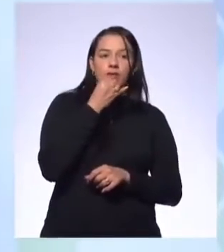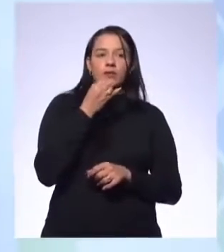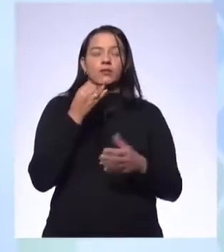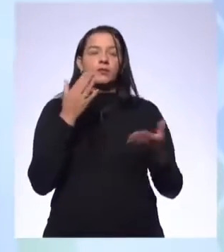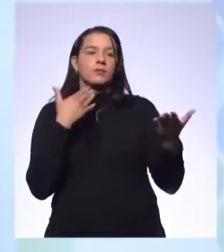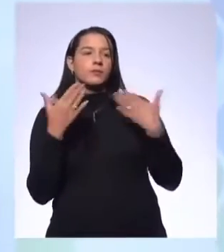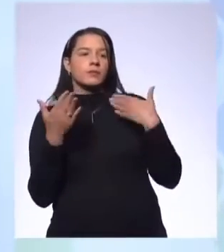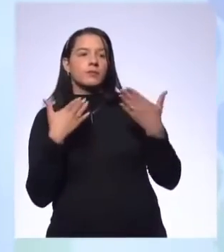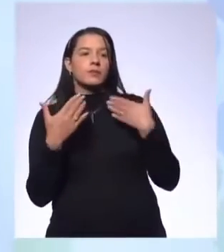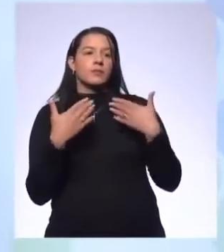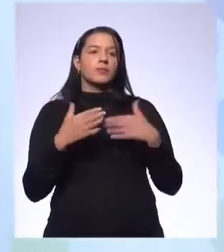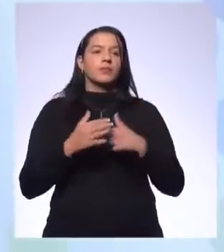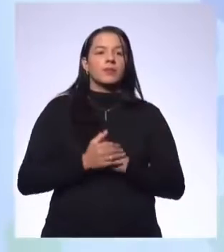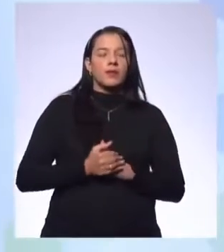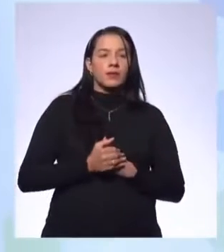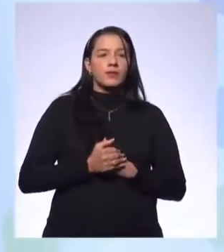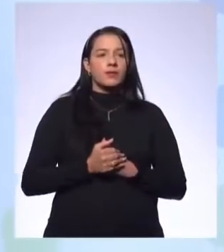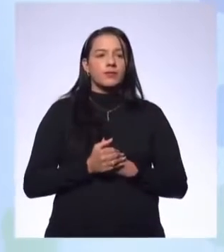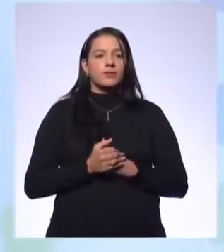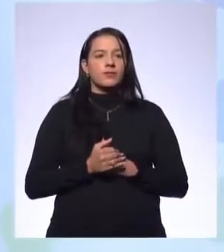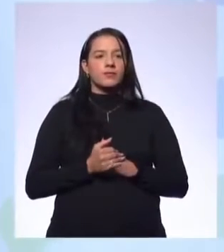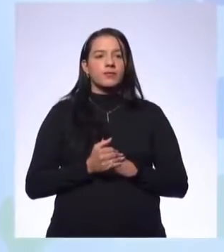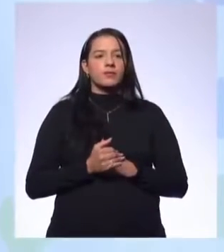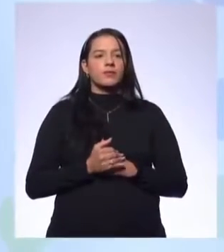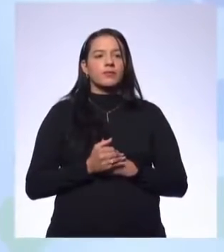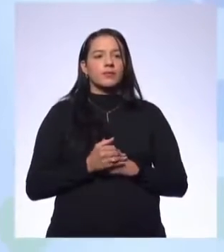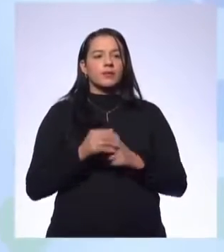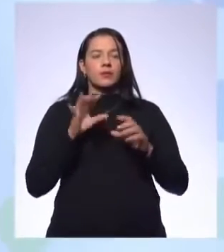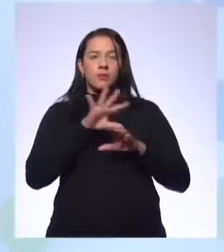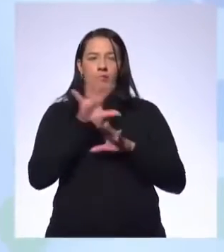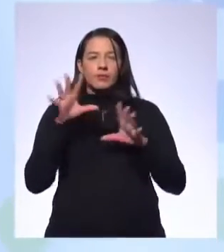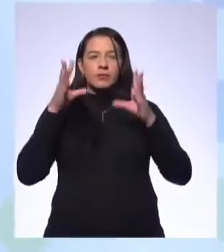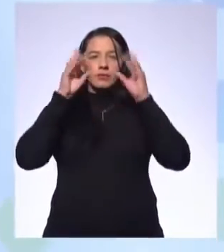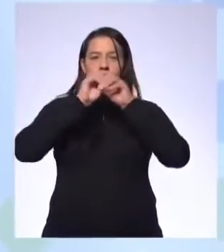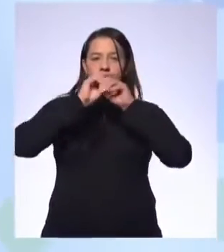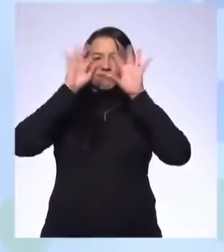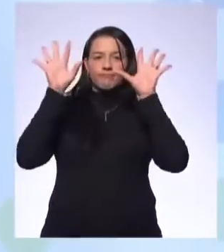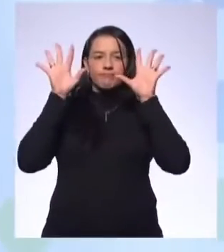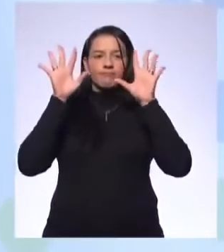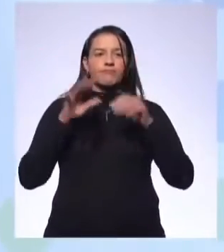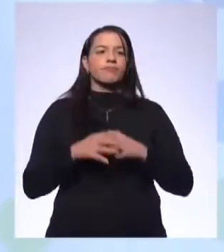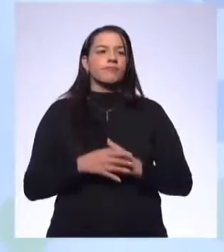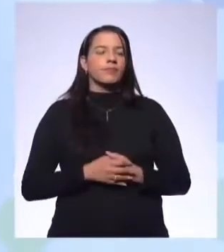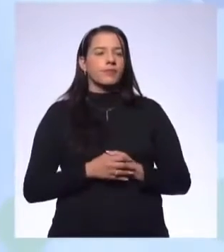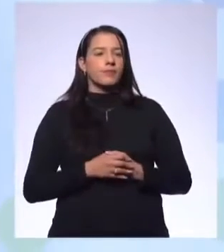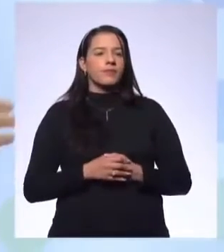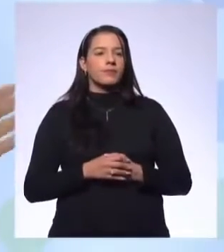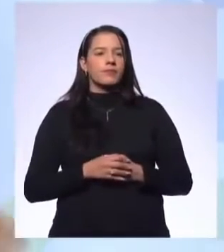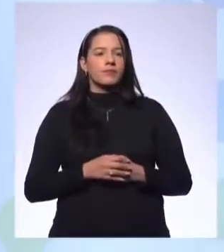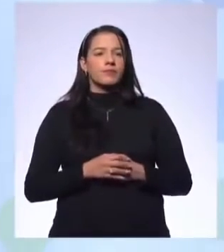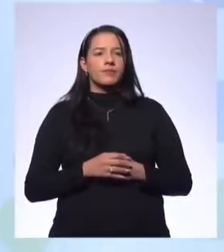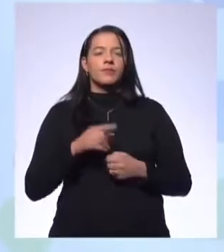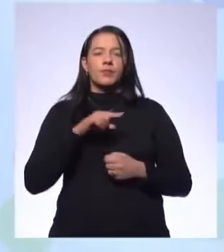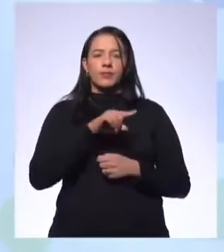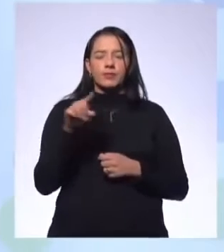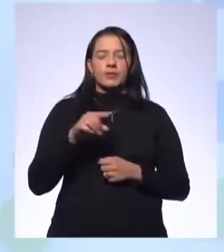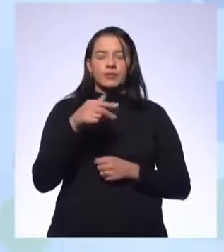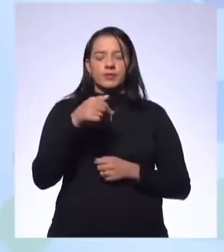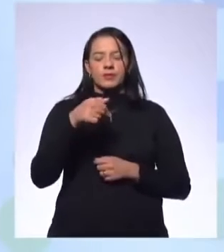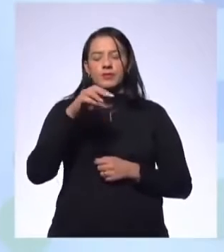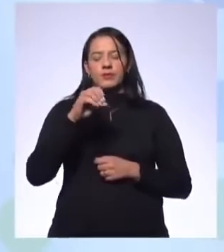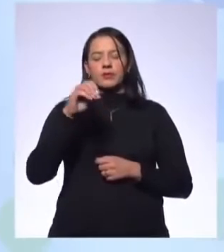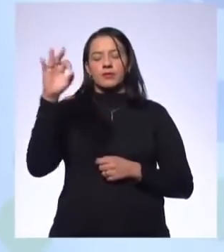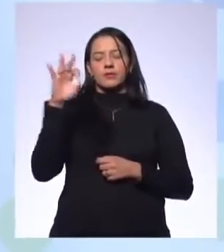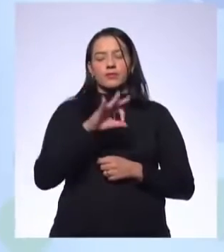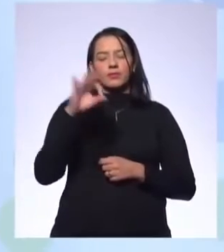aí ela tá discutindo sobre um exemplo, ela tá defendendo uma tese. Só pra vocês já perceberem por quê. Na verdade, eu acho que 70% dos